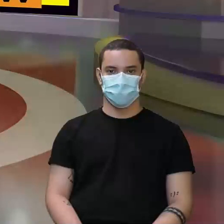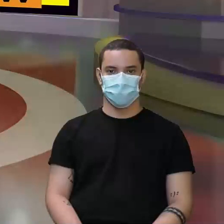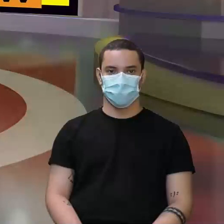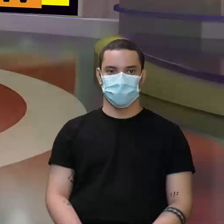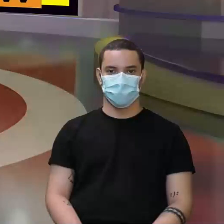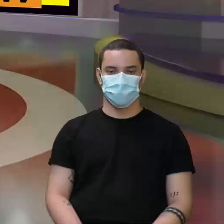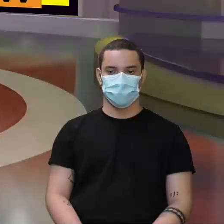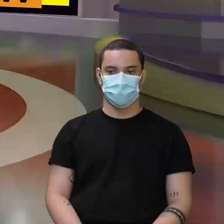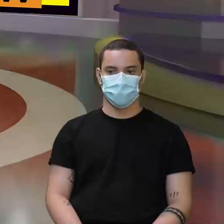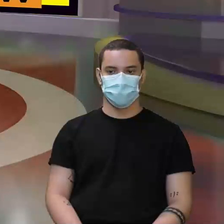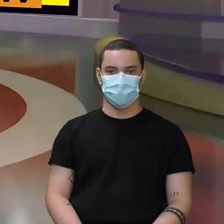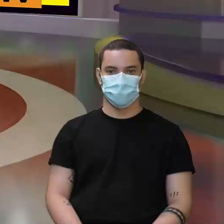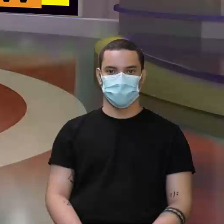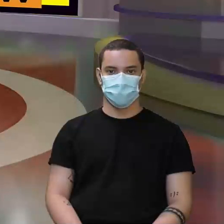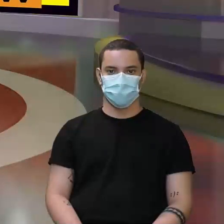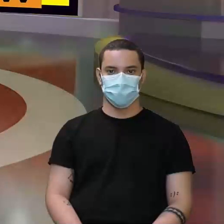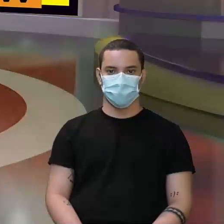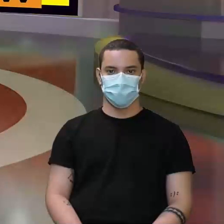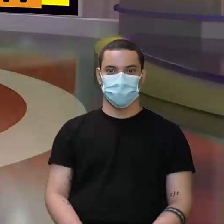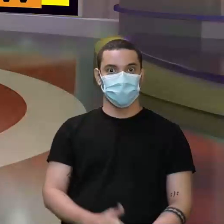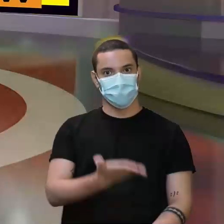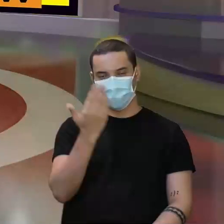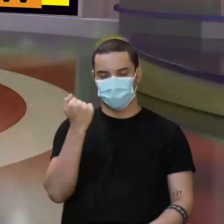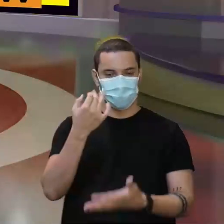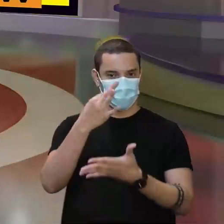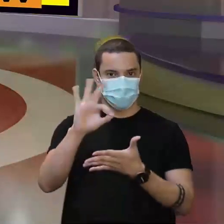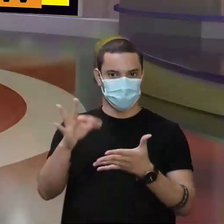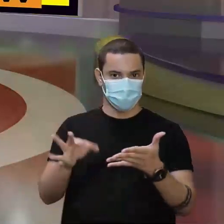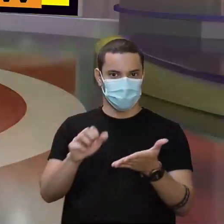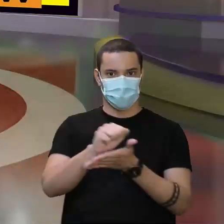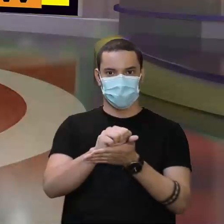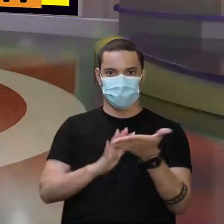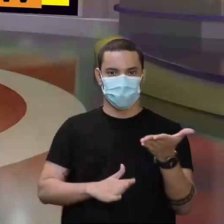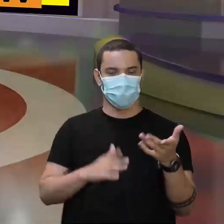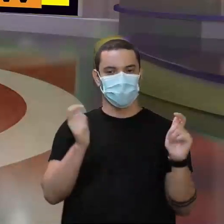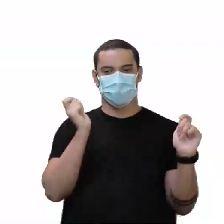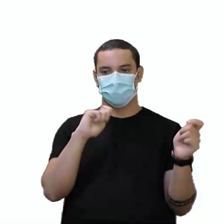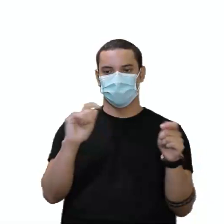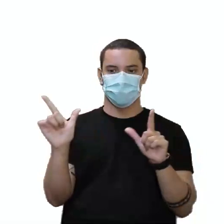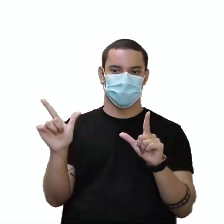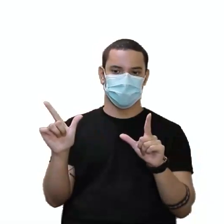I'm back, let's correct the exercise, vamos corrigir os exercícios, let's begin.